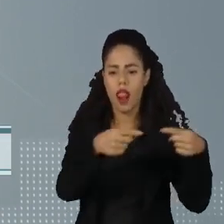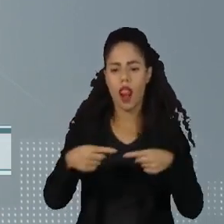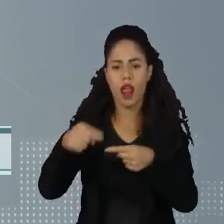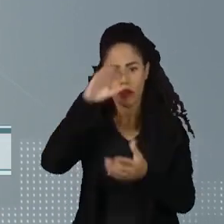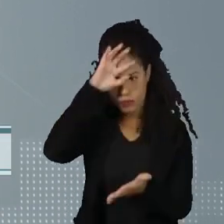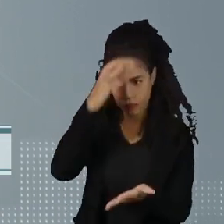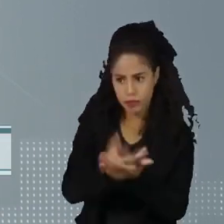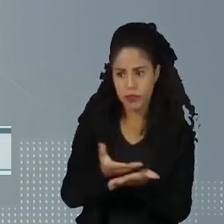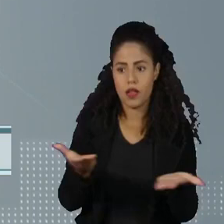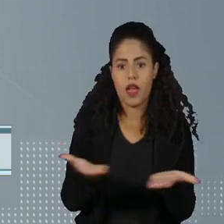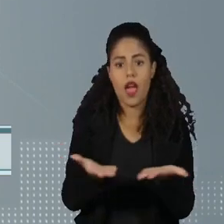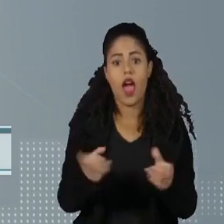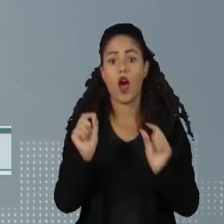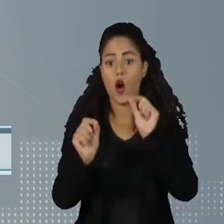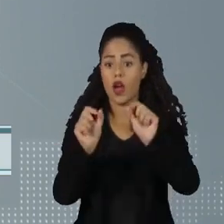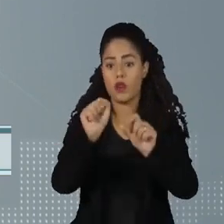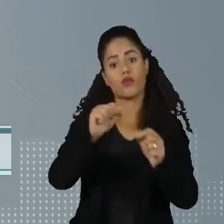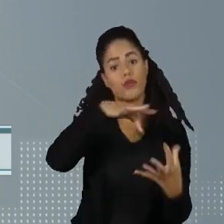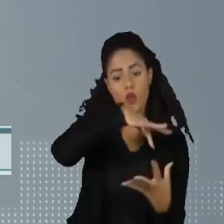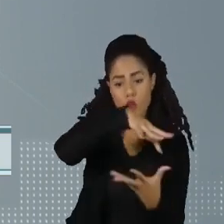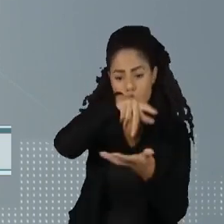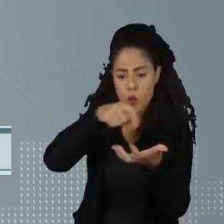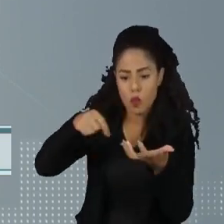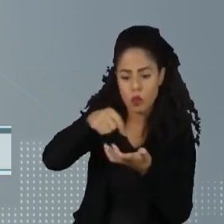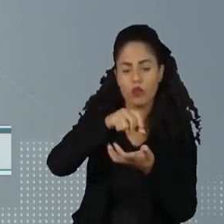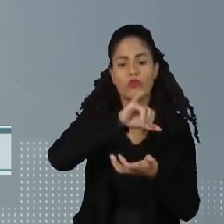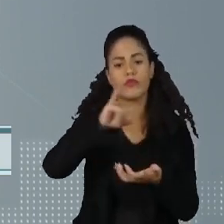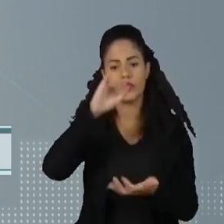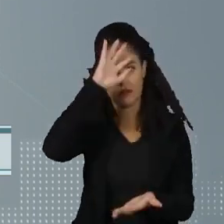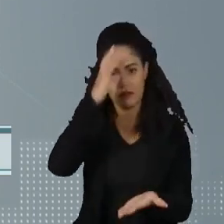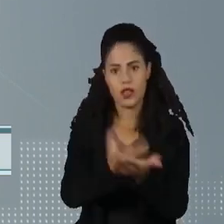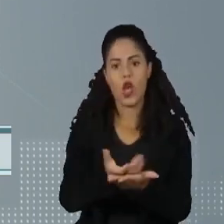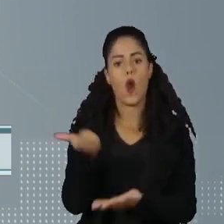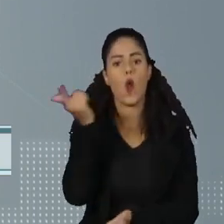inteligência artificial no mundo. Se a intenção era essa, ele teve sucesso.